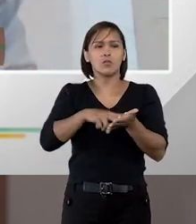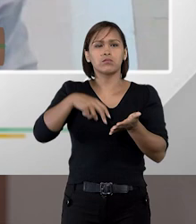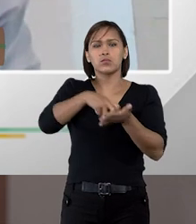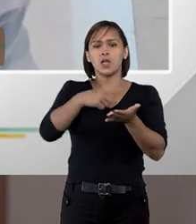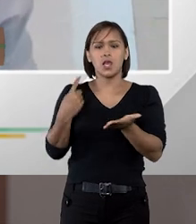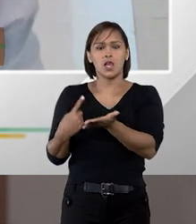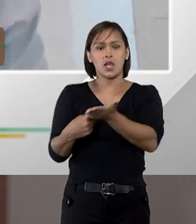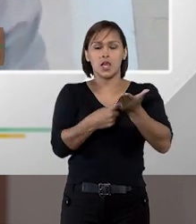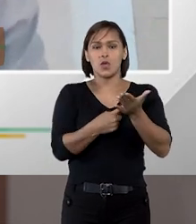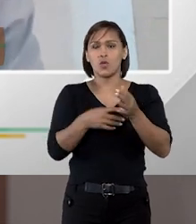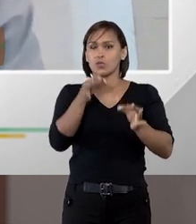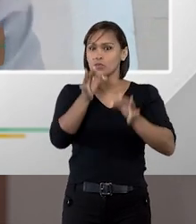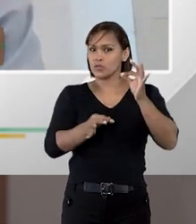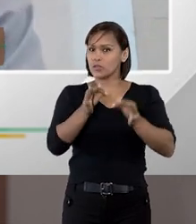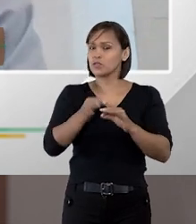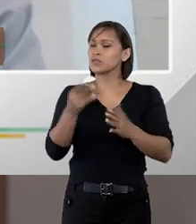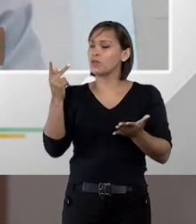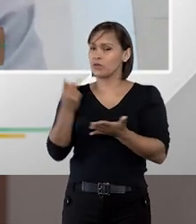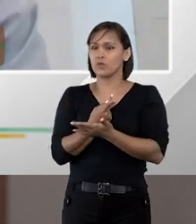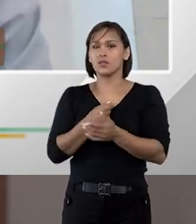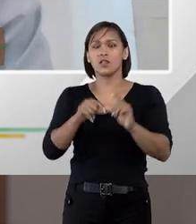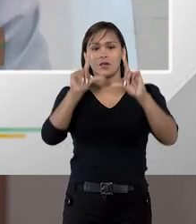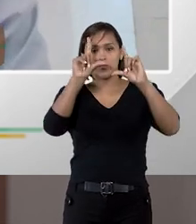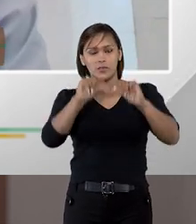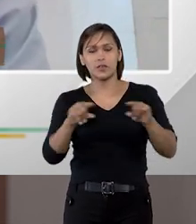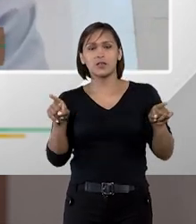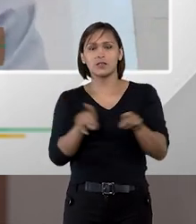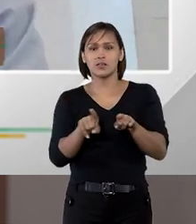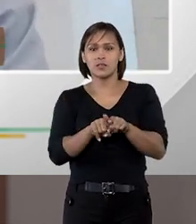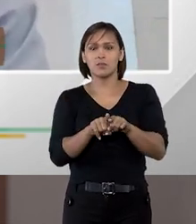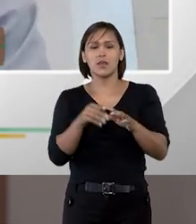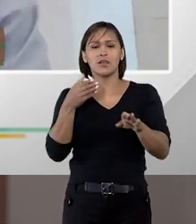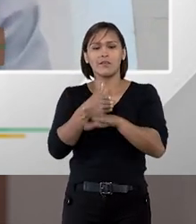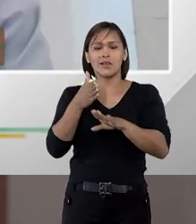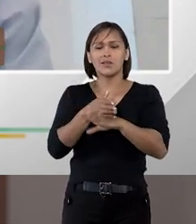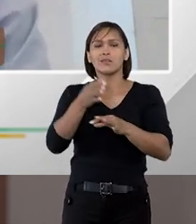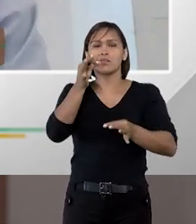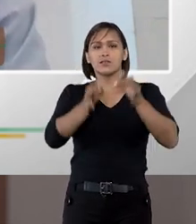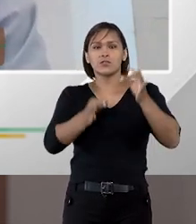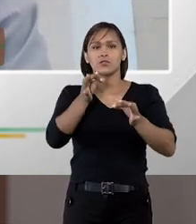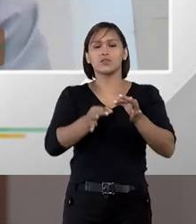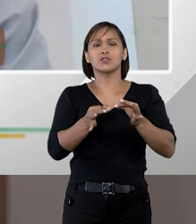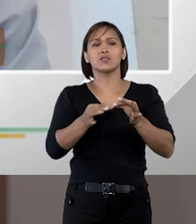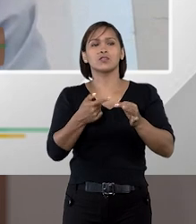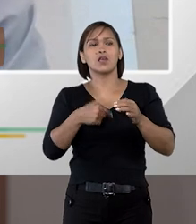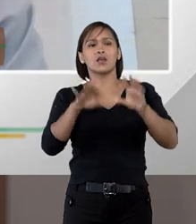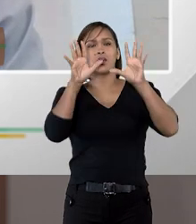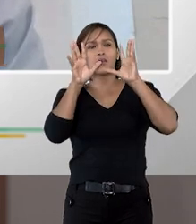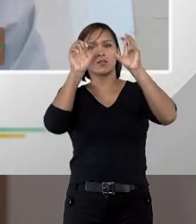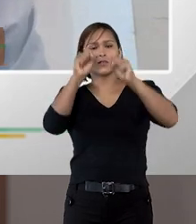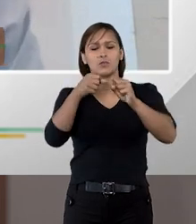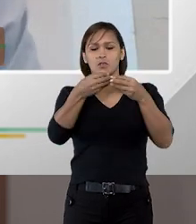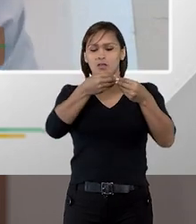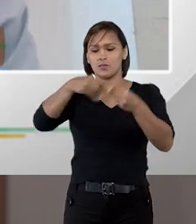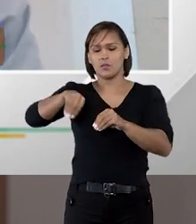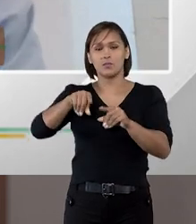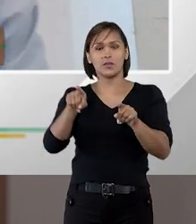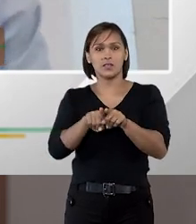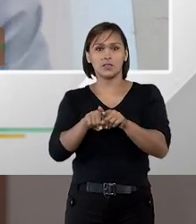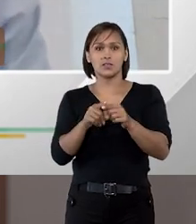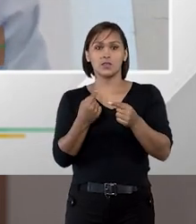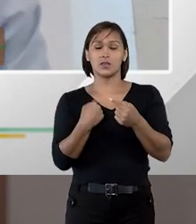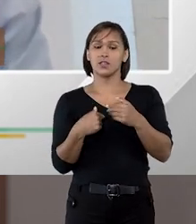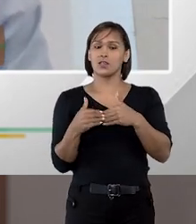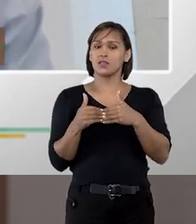acordo ocorra na via judicial também diminuindo a ida ao judiciário no que diz respeito a essas desapropriações